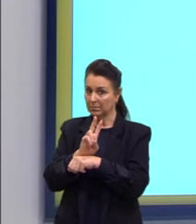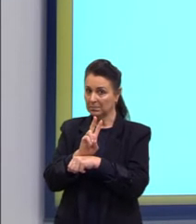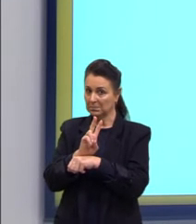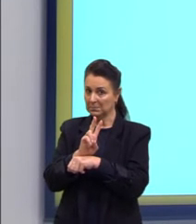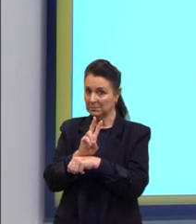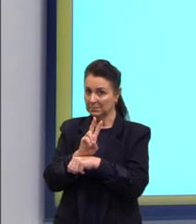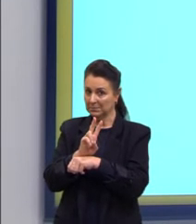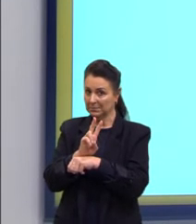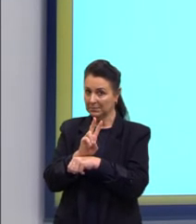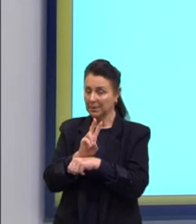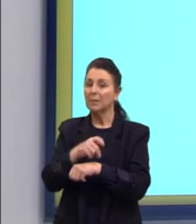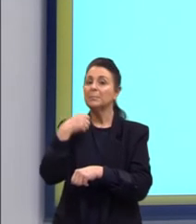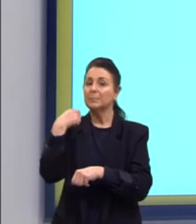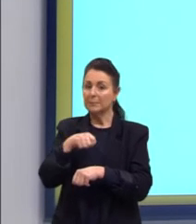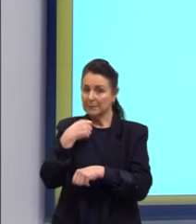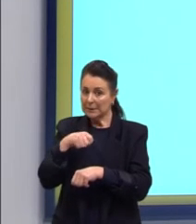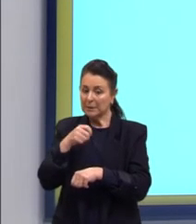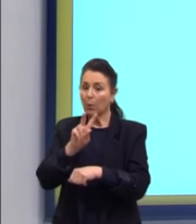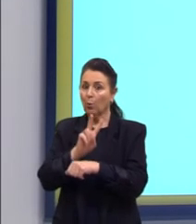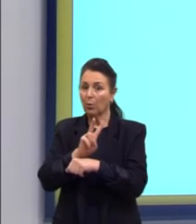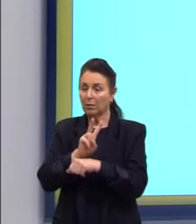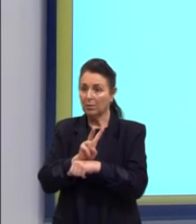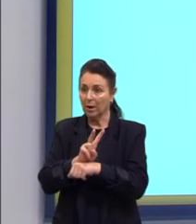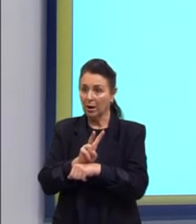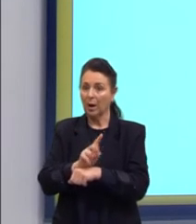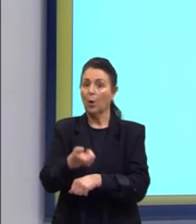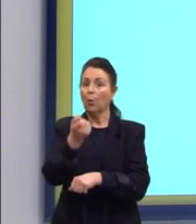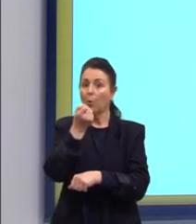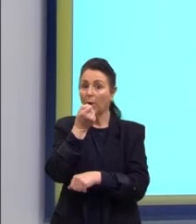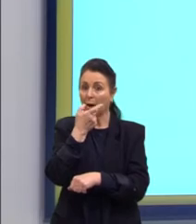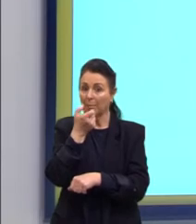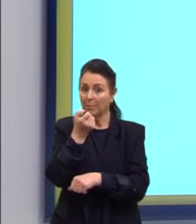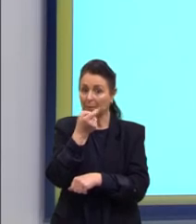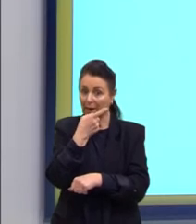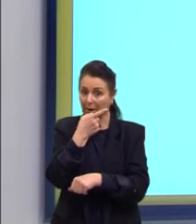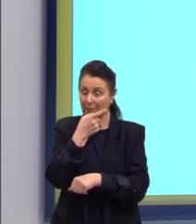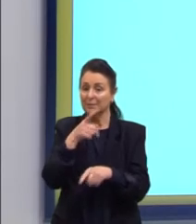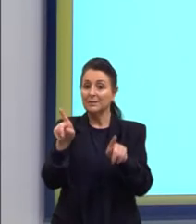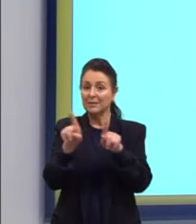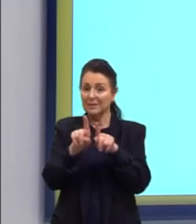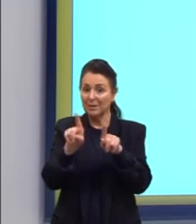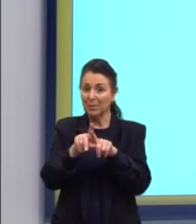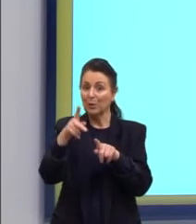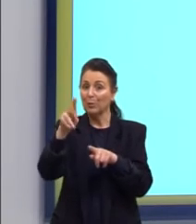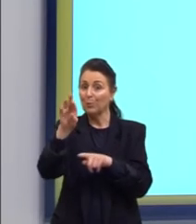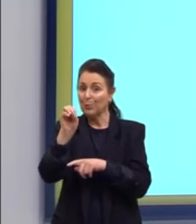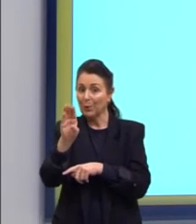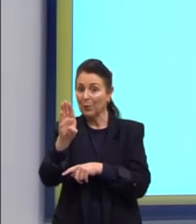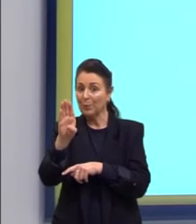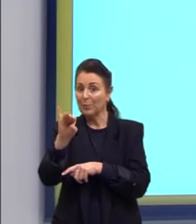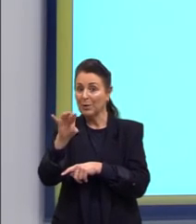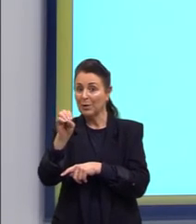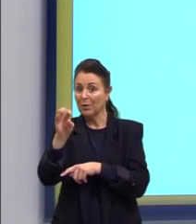necessário um intervalo entre a ingestão do antibiótico e do probiótico.